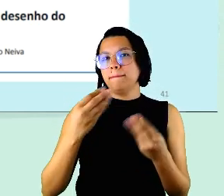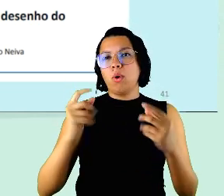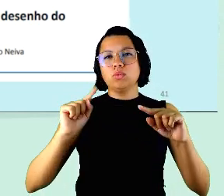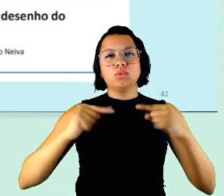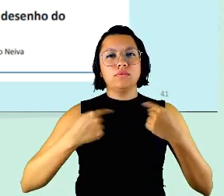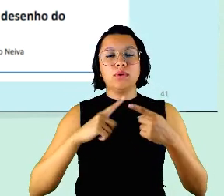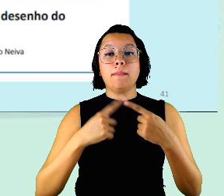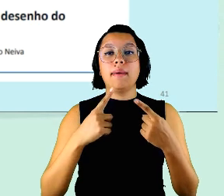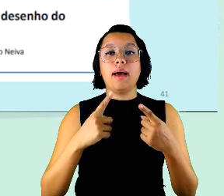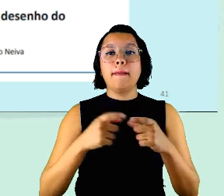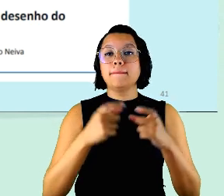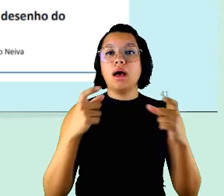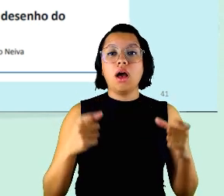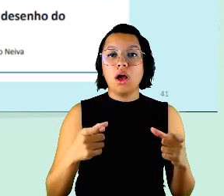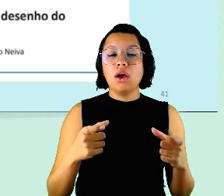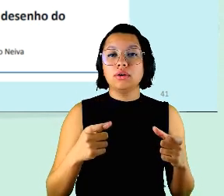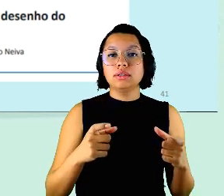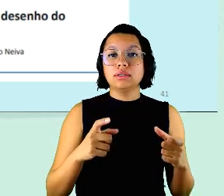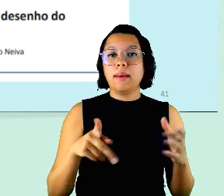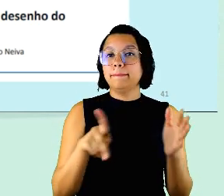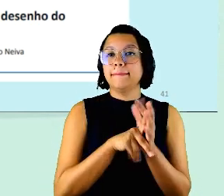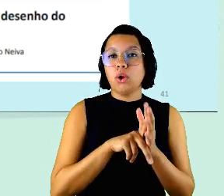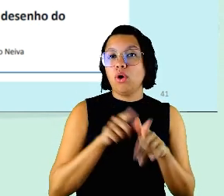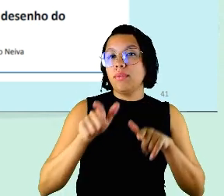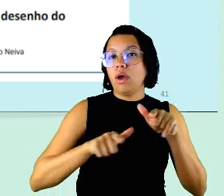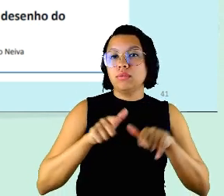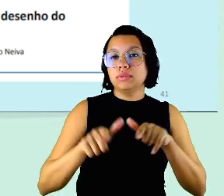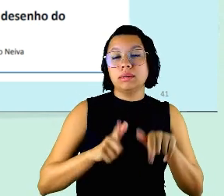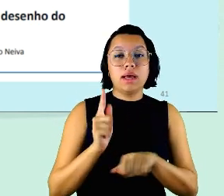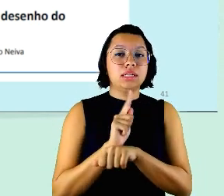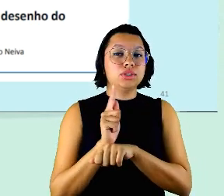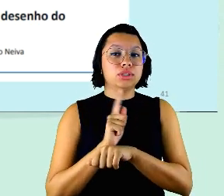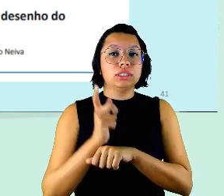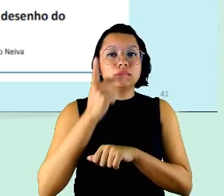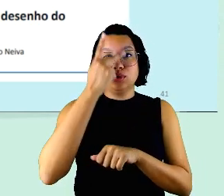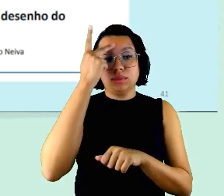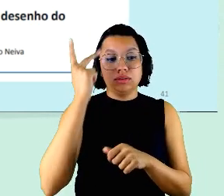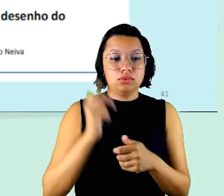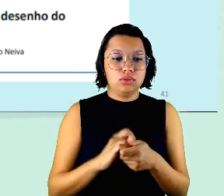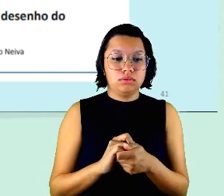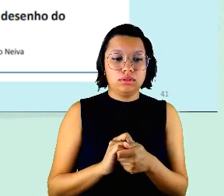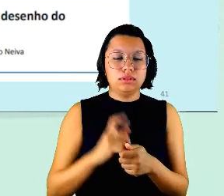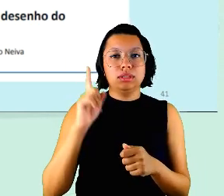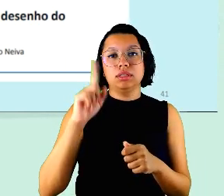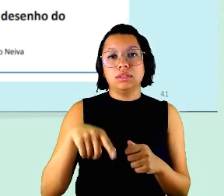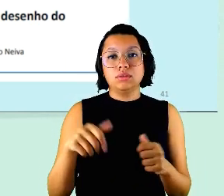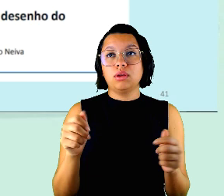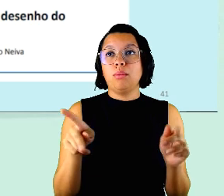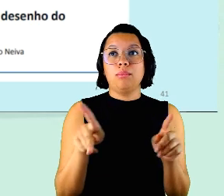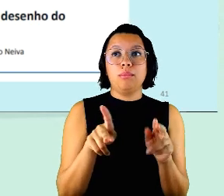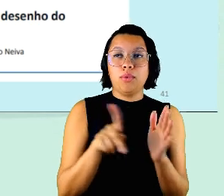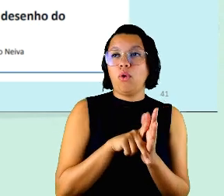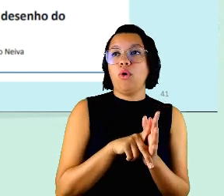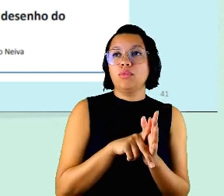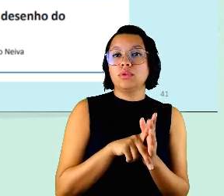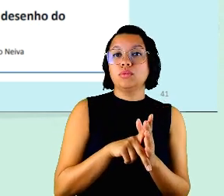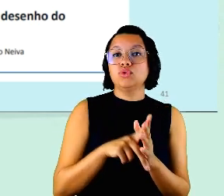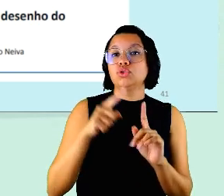desses desafios são inerentes ao trabalho e à gestão de pessoas que não são inerentes à modalidade